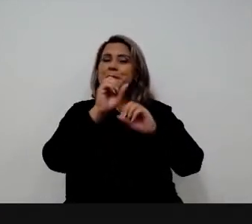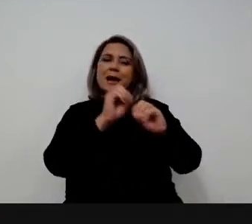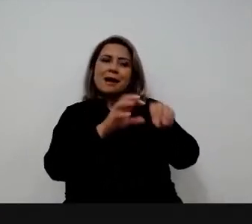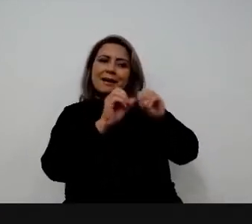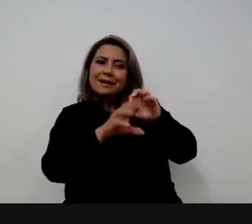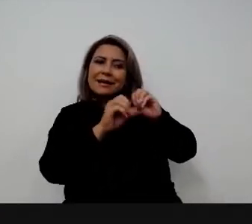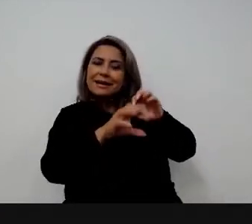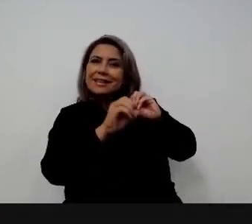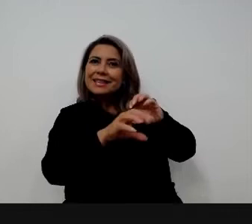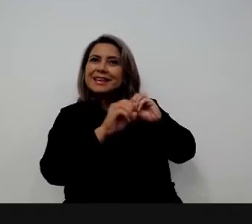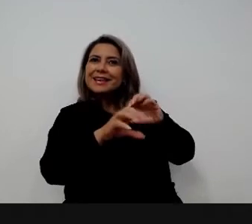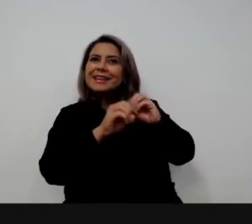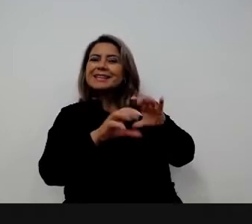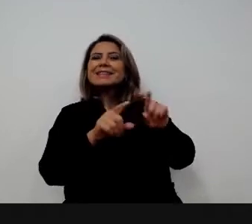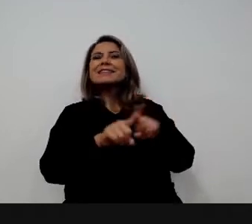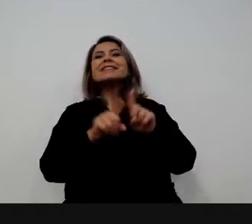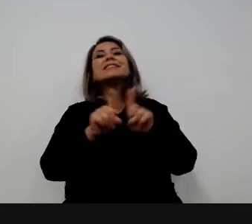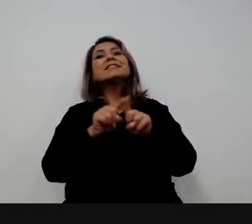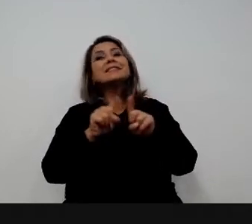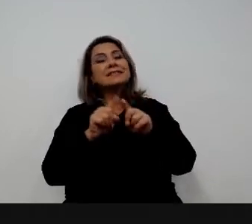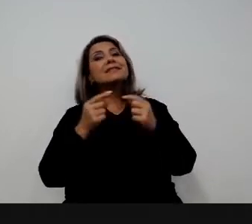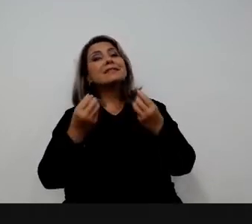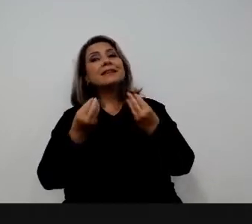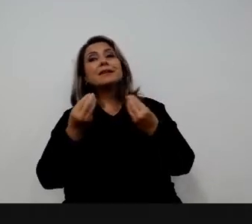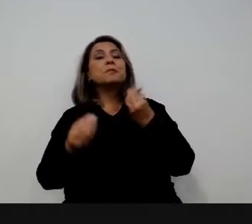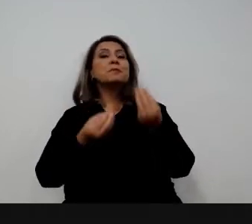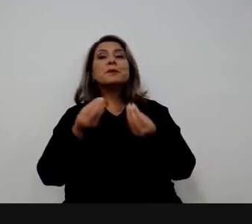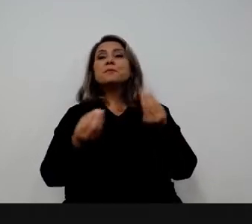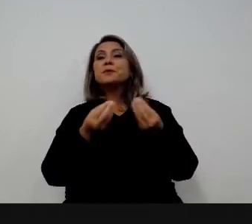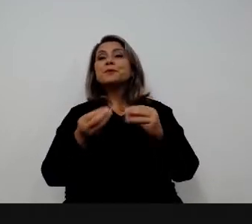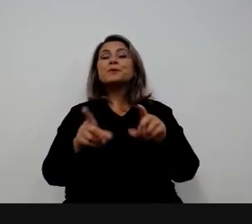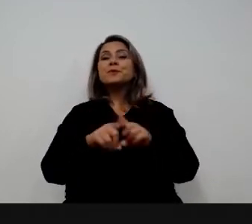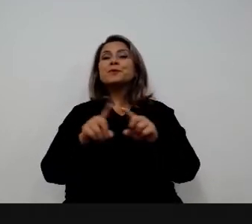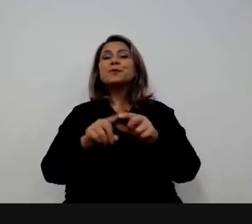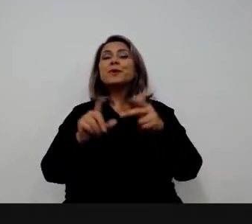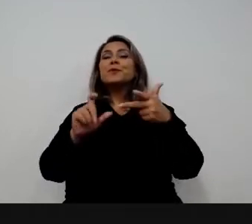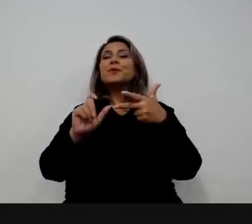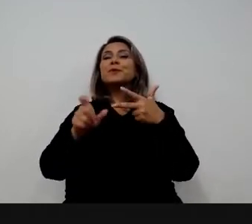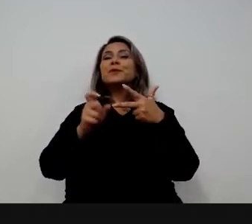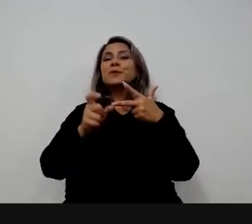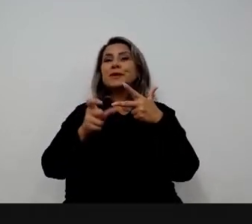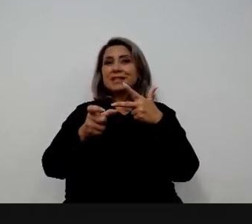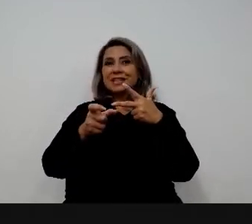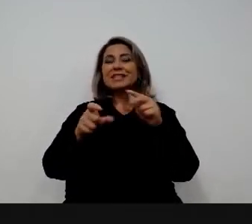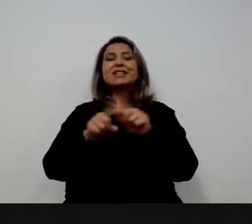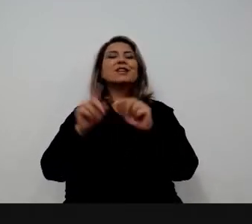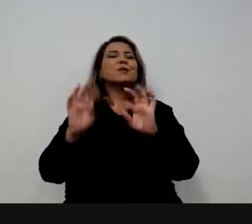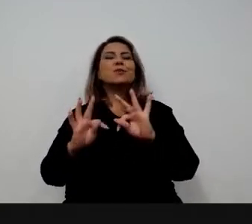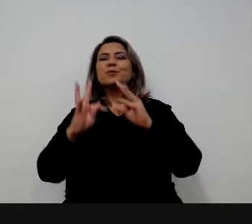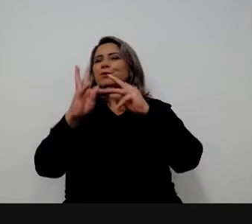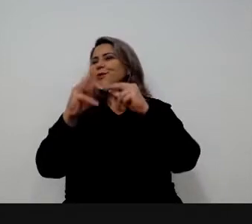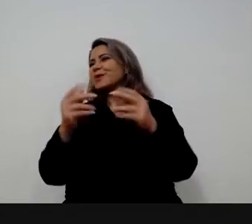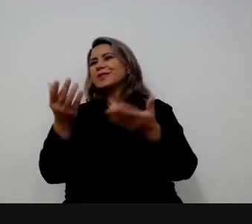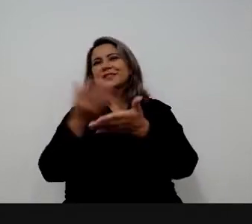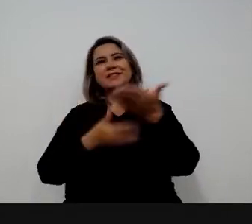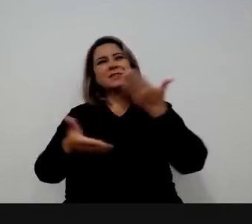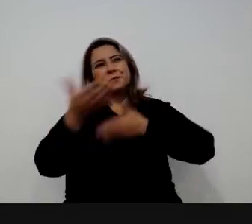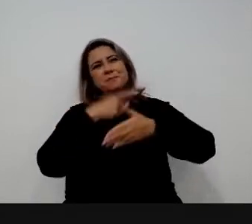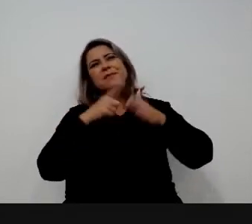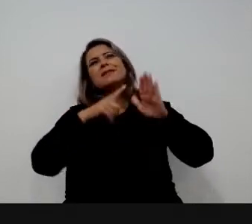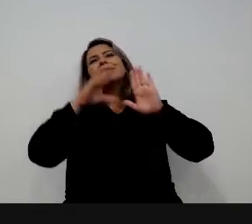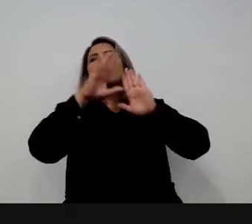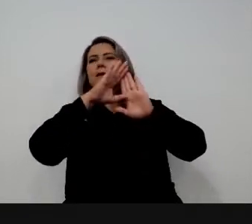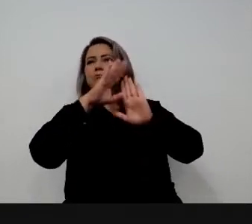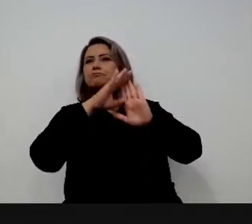ensinar mais do legislativo para o executivo também, mas são cursos abertos a todos os cidadãos. é claro que a gente tem